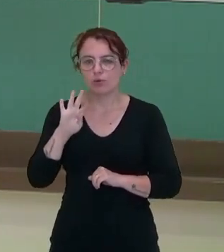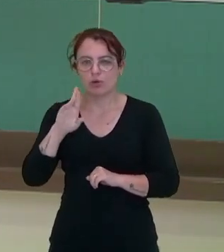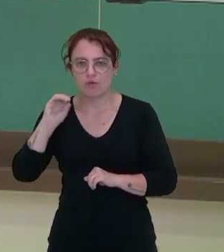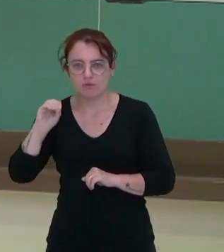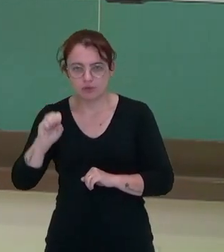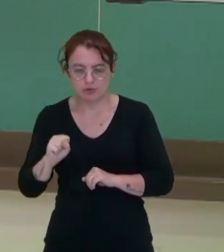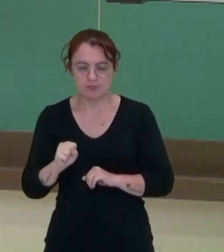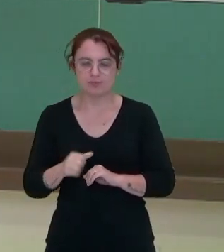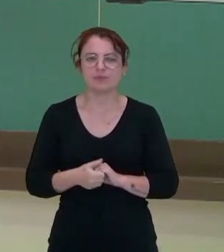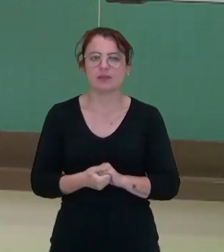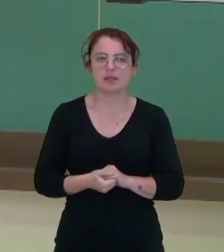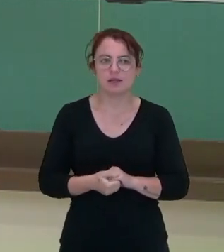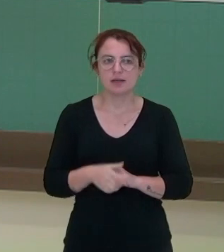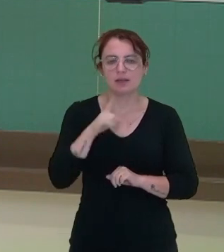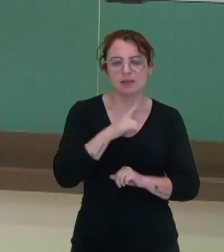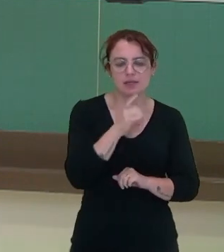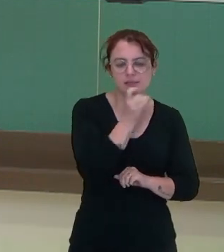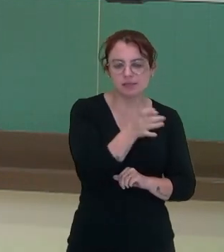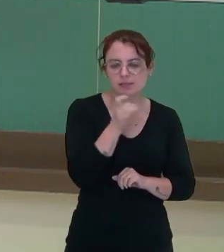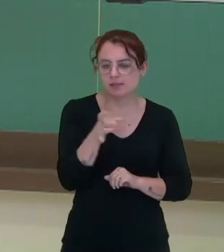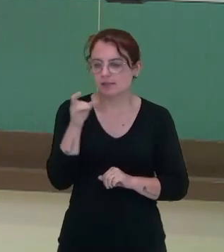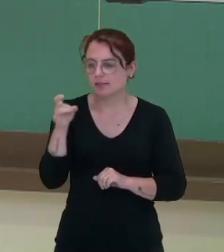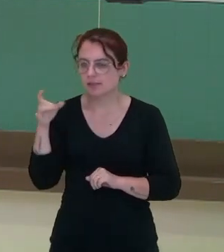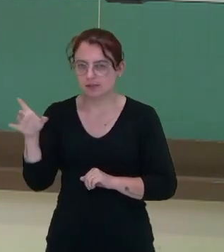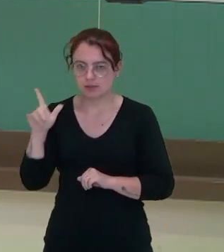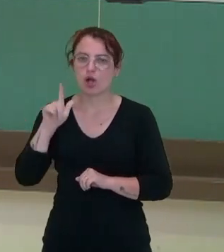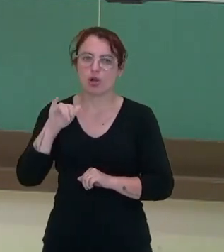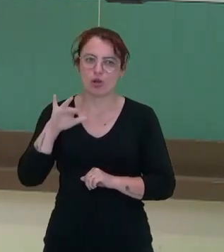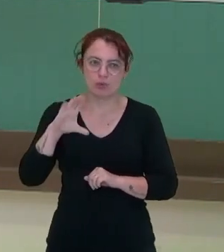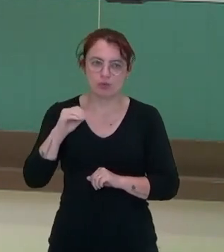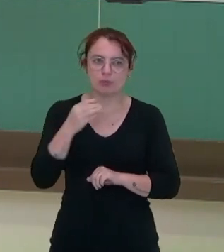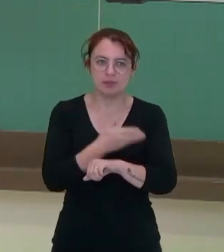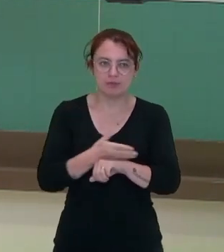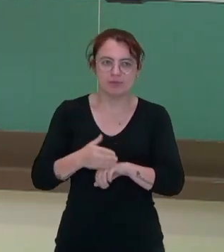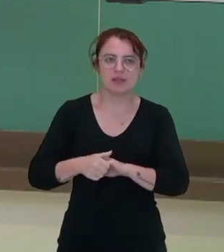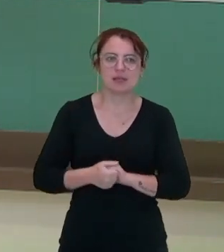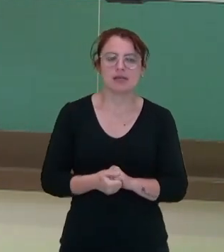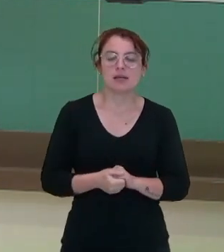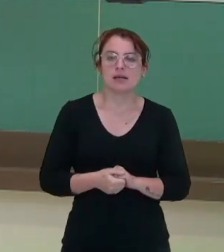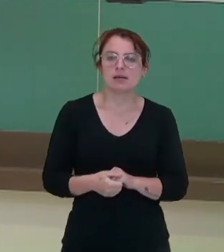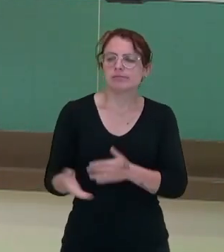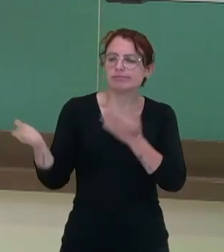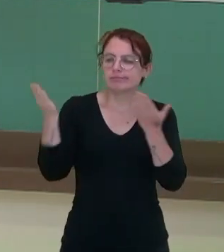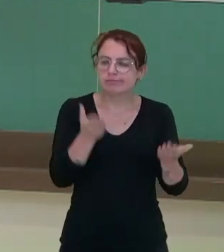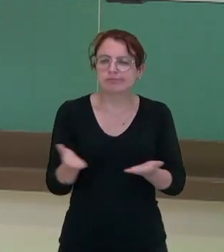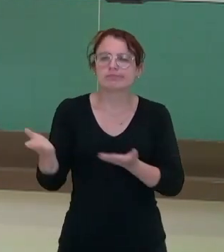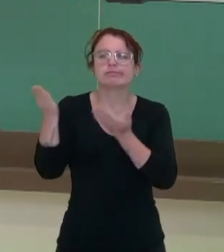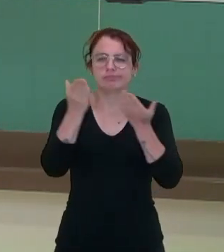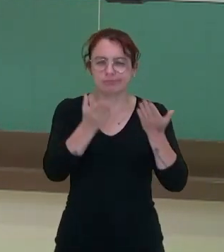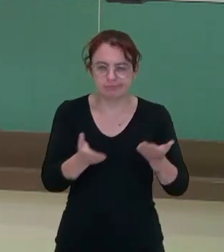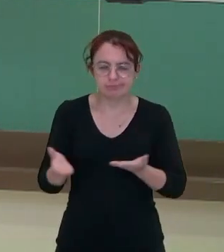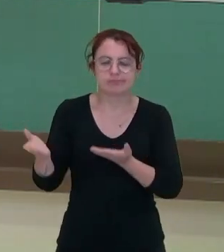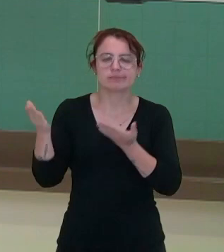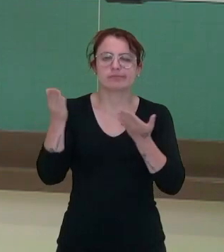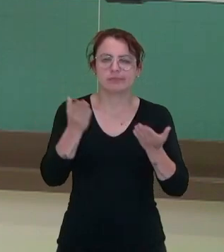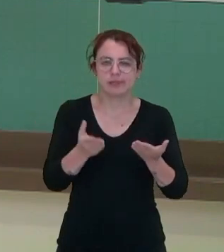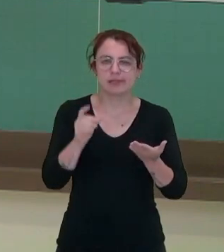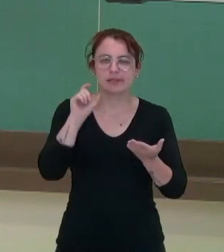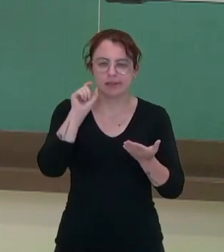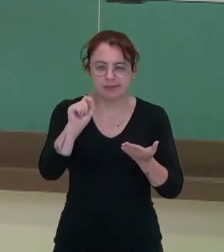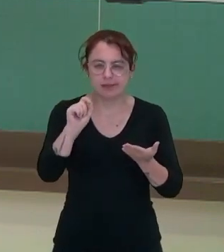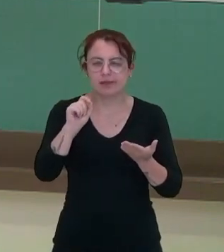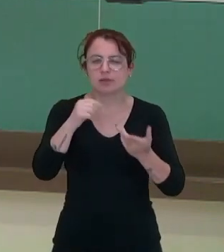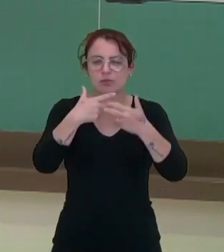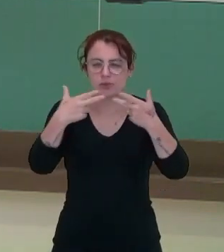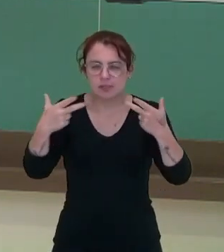são tipos de glóbulos brancos. Os agentes patogênicos, que são aqueles que causam